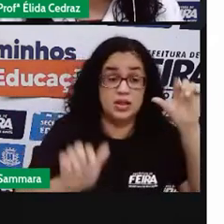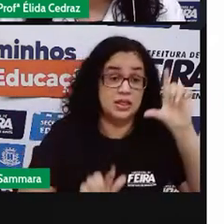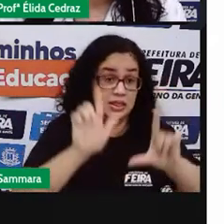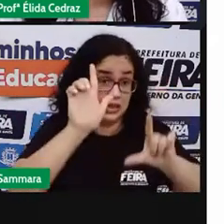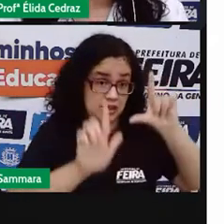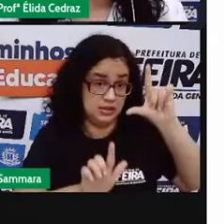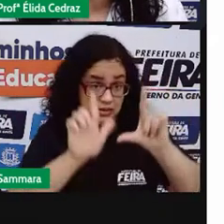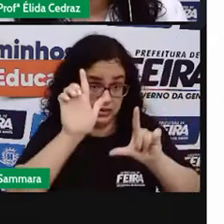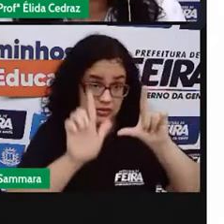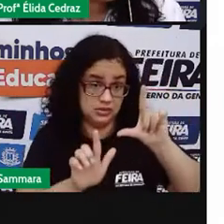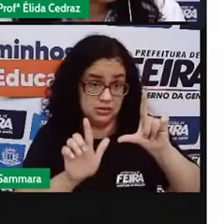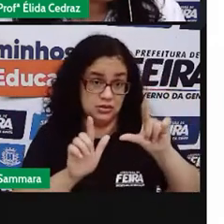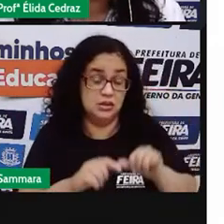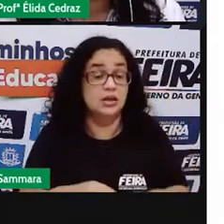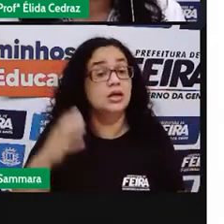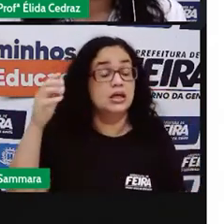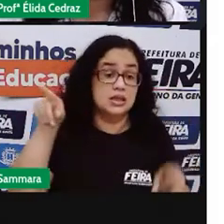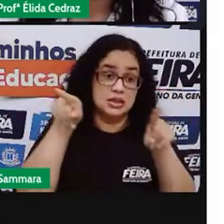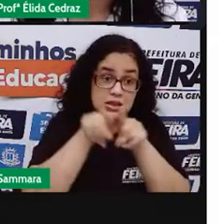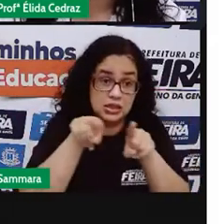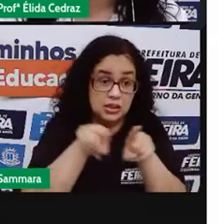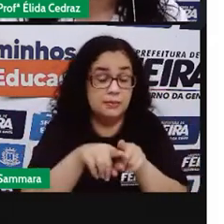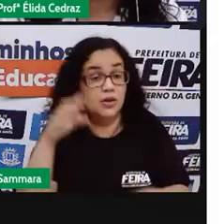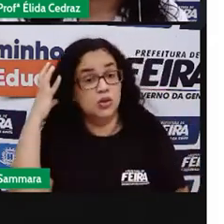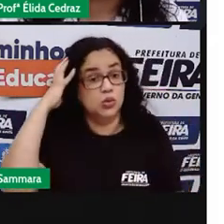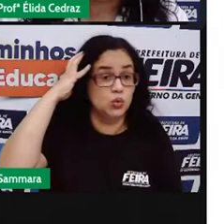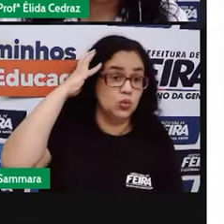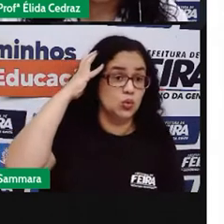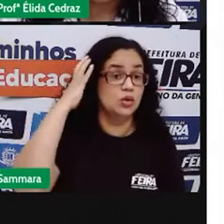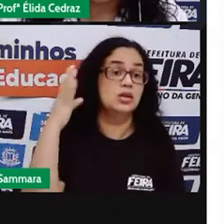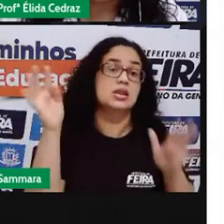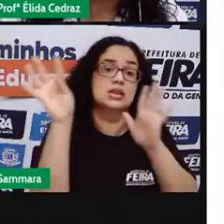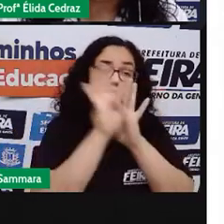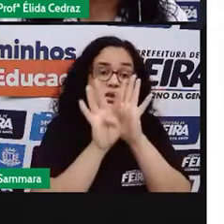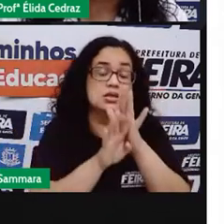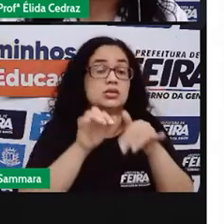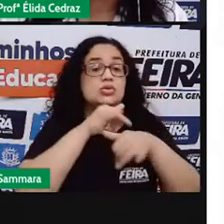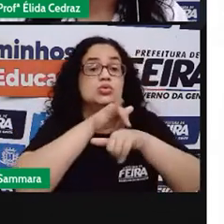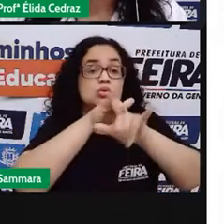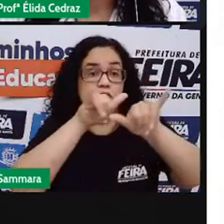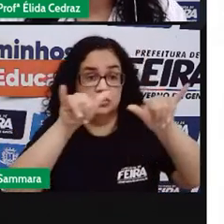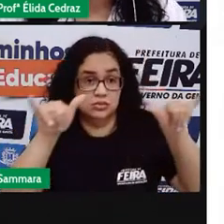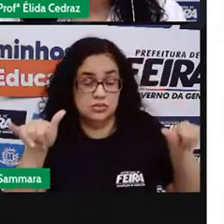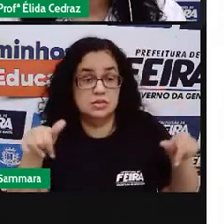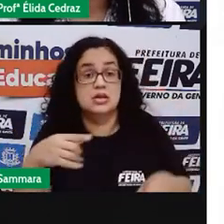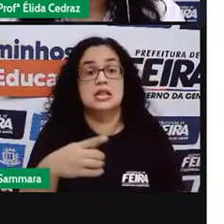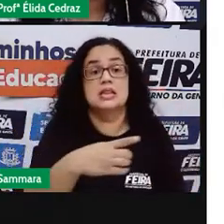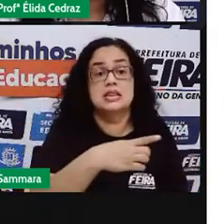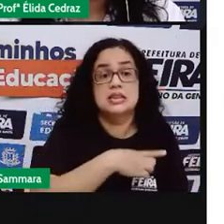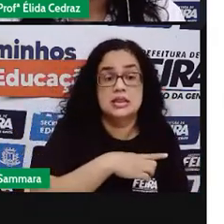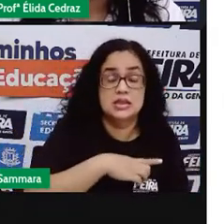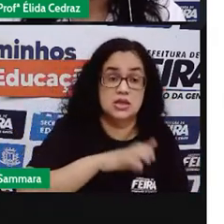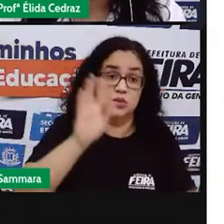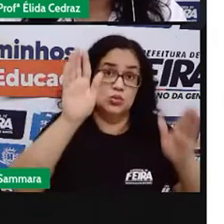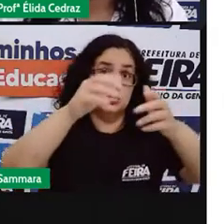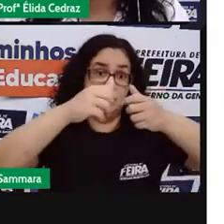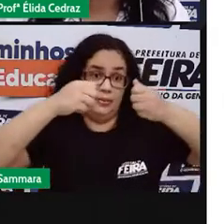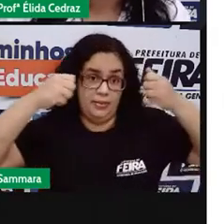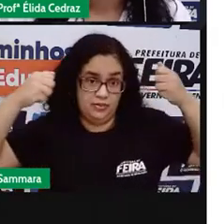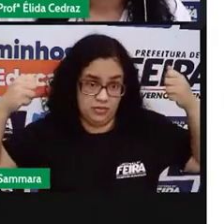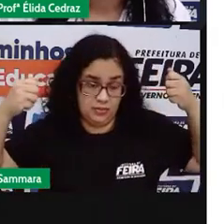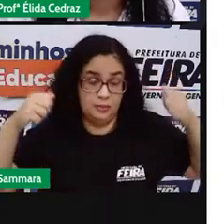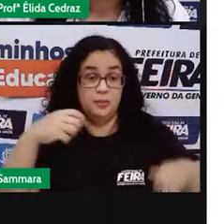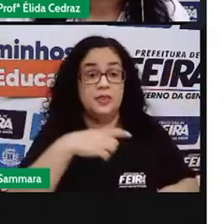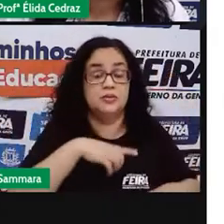TV e no rádio, eles são textos publicitários. Nós temos os conflitos, nós